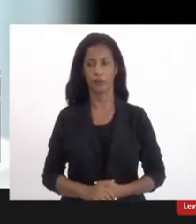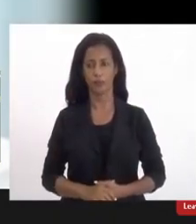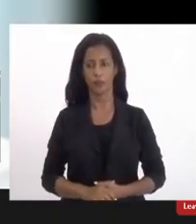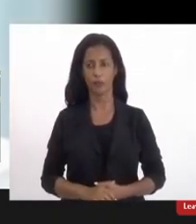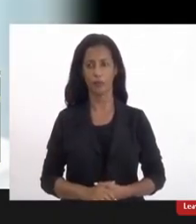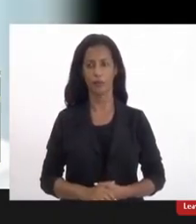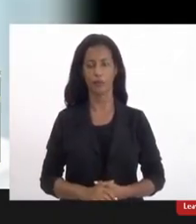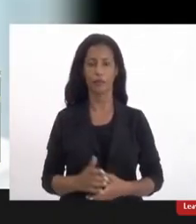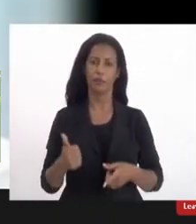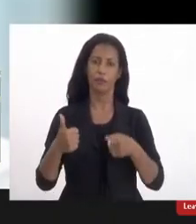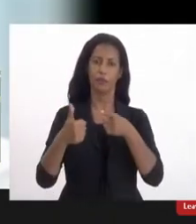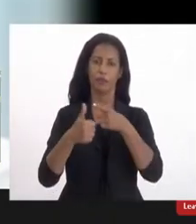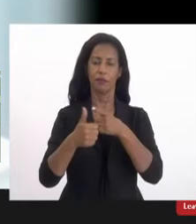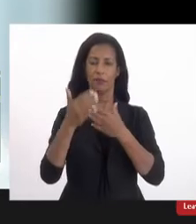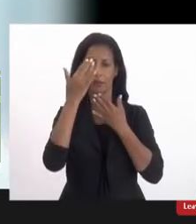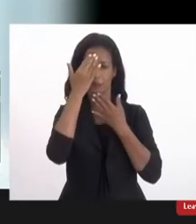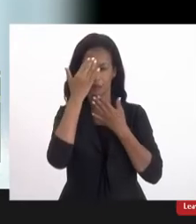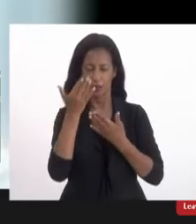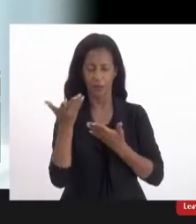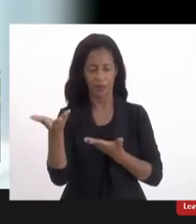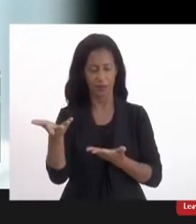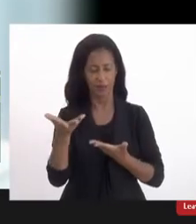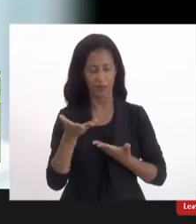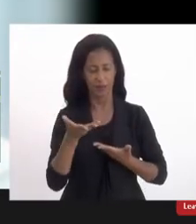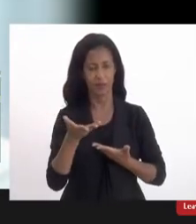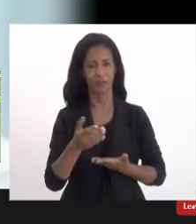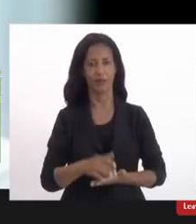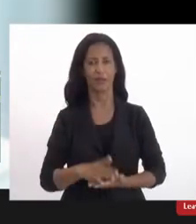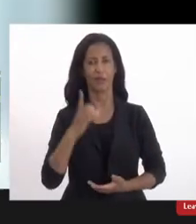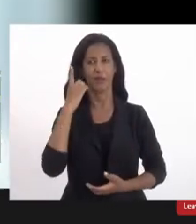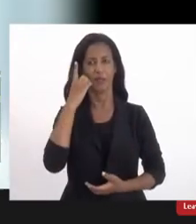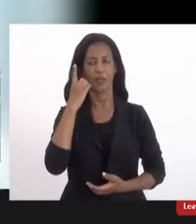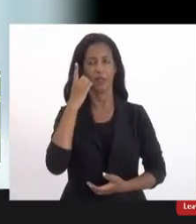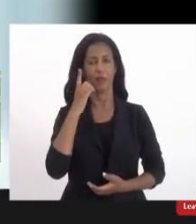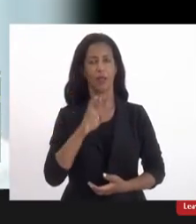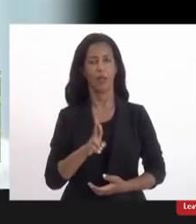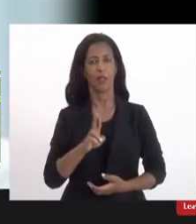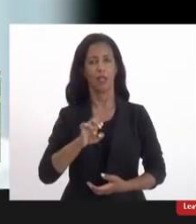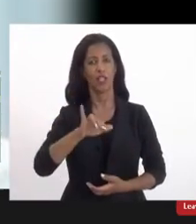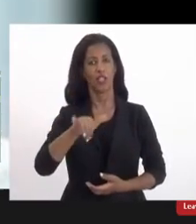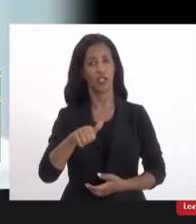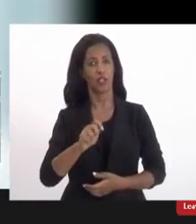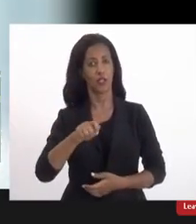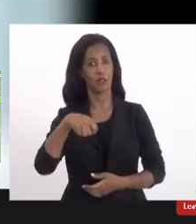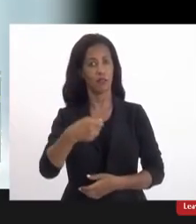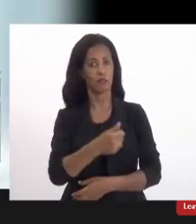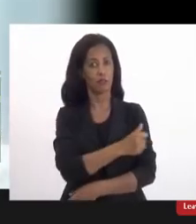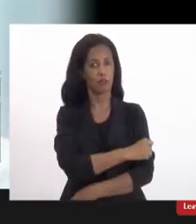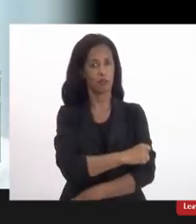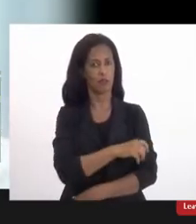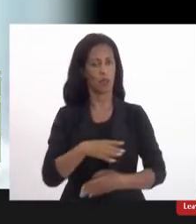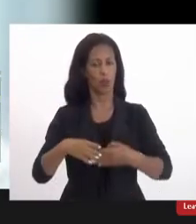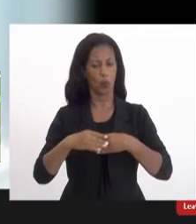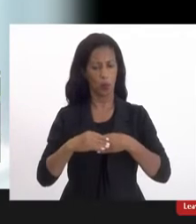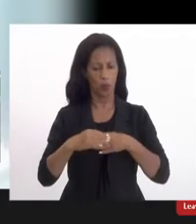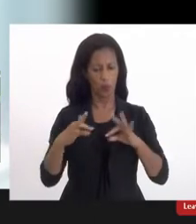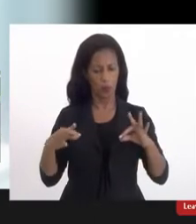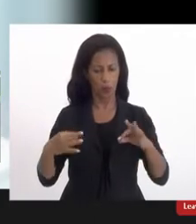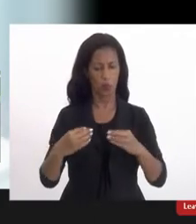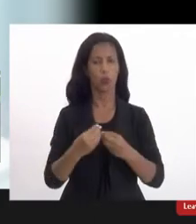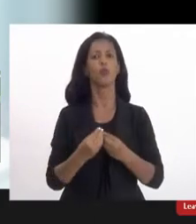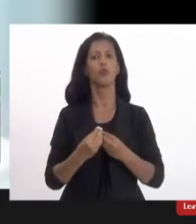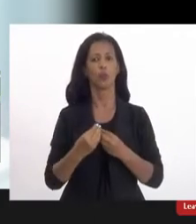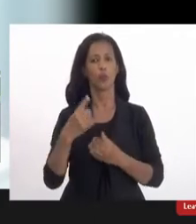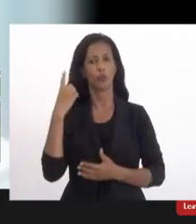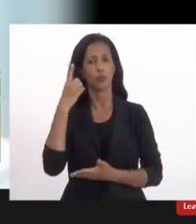em primeiro lugar eu quero agradecer o convite né a deputada Regiane e na sua pessoa eu cumprimento toda a casa legislativa e